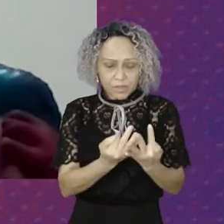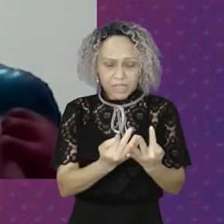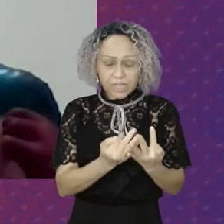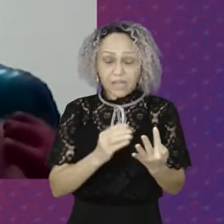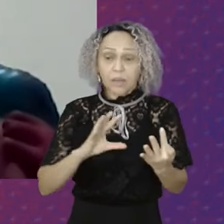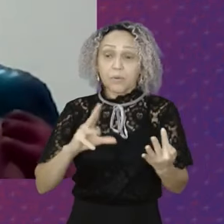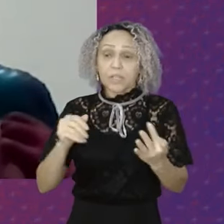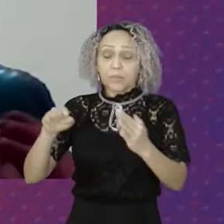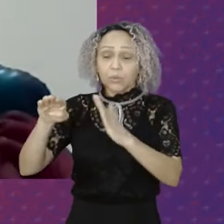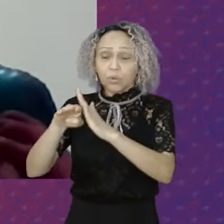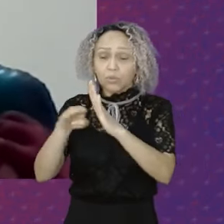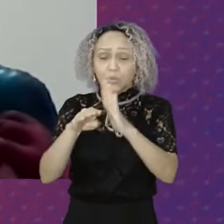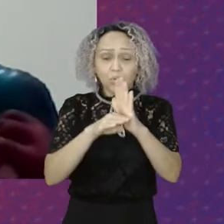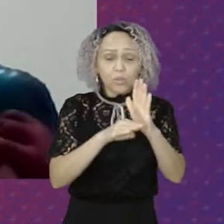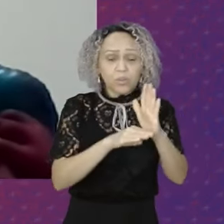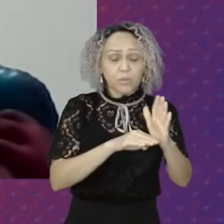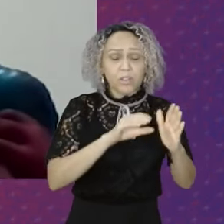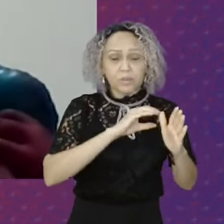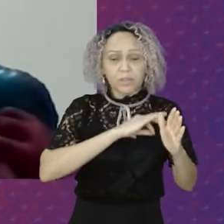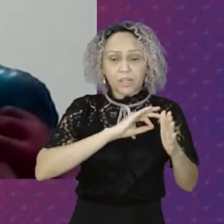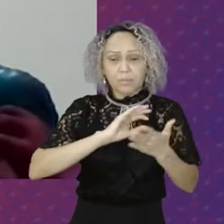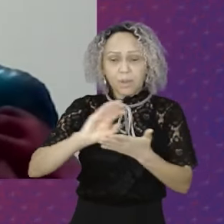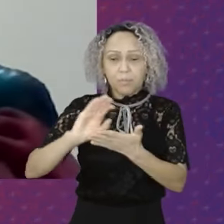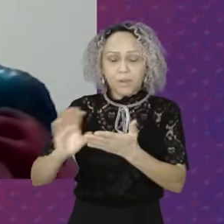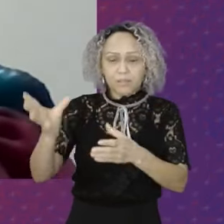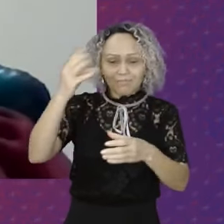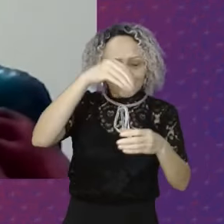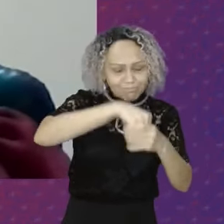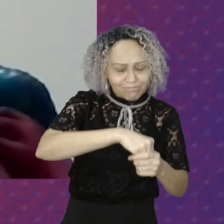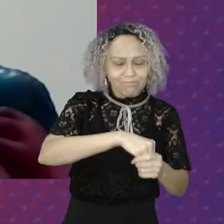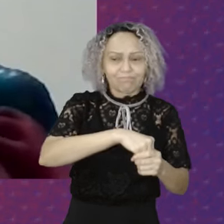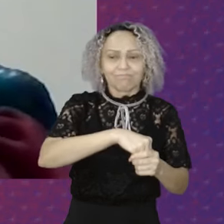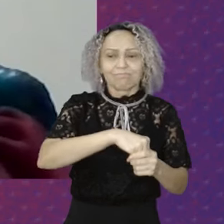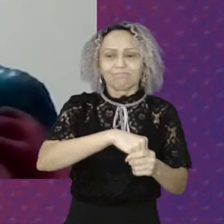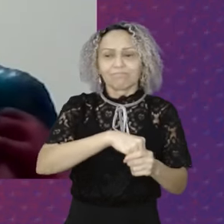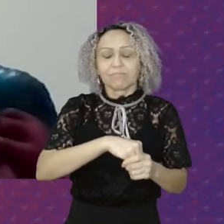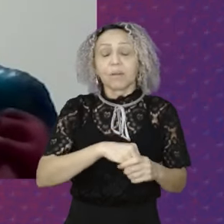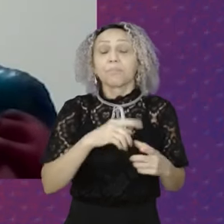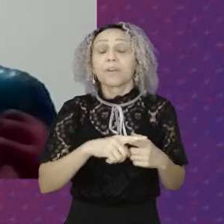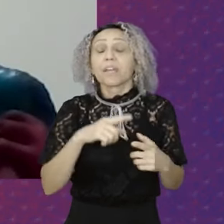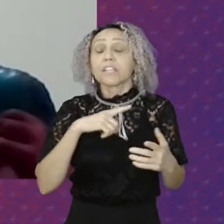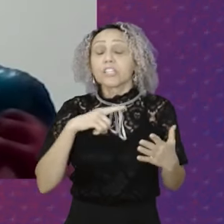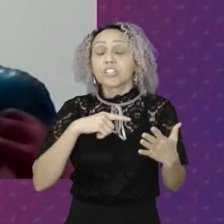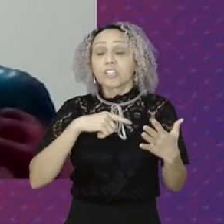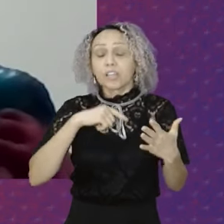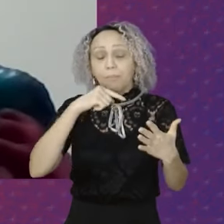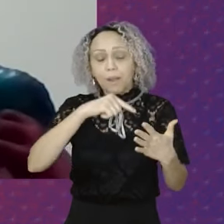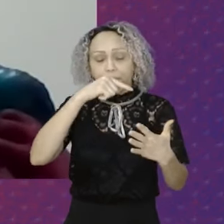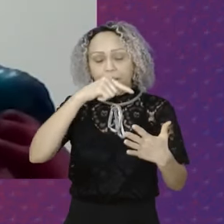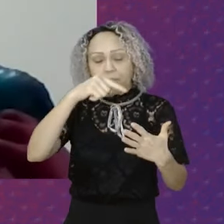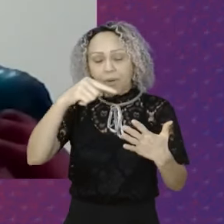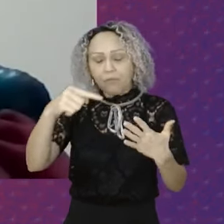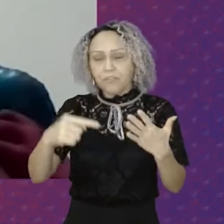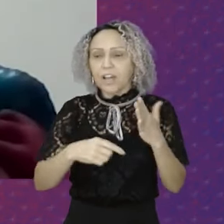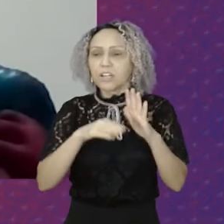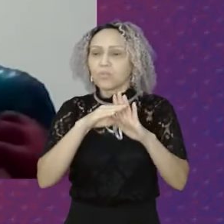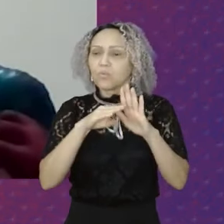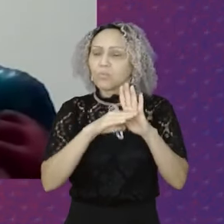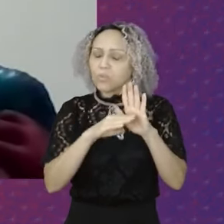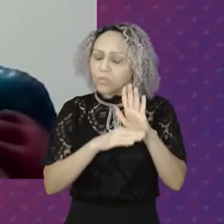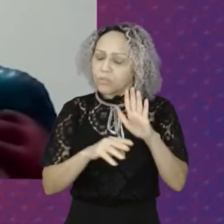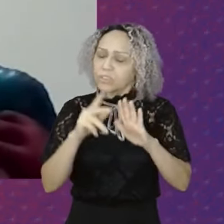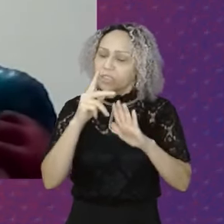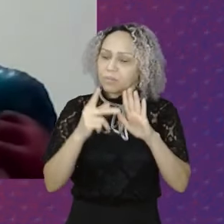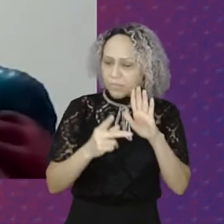renda Que existiam No Brasil Naquele período Porque existiam Diversos programas Com esse cúnio Que foram criados No